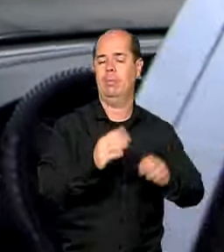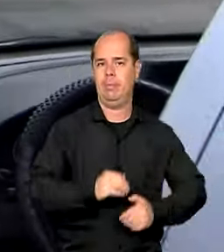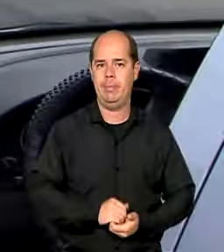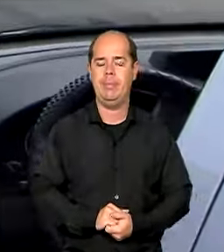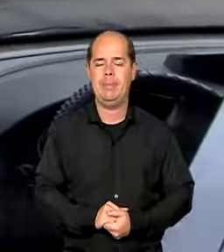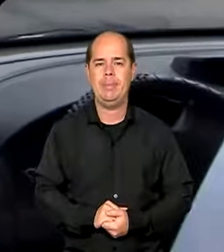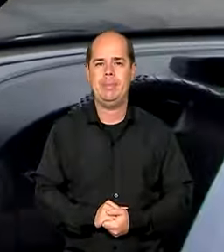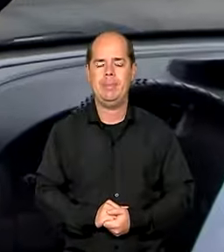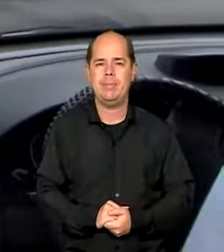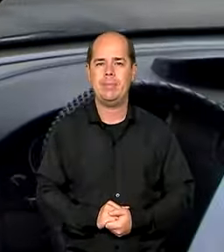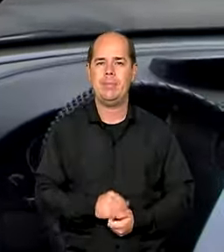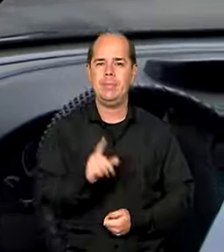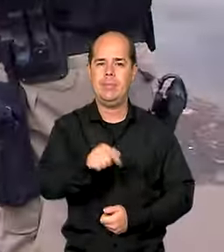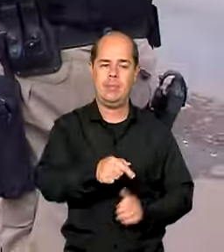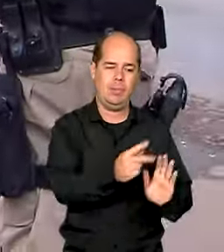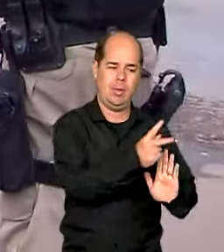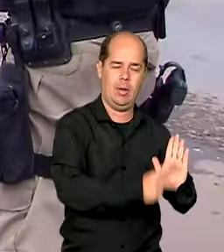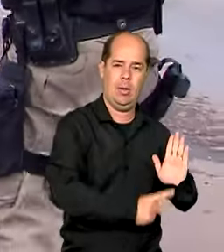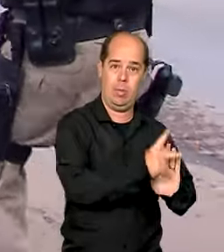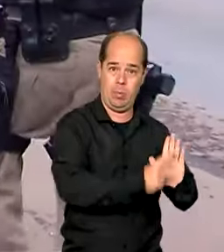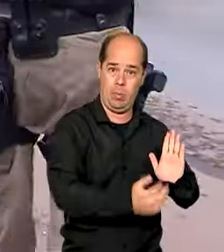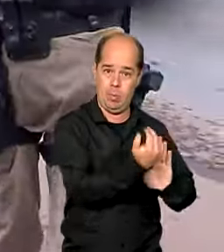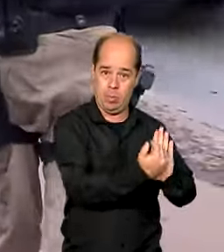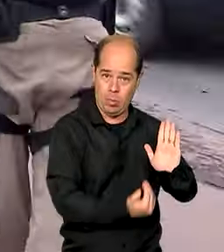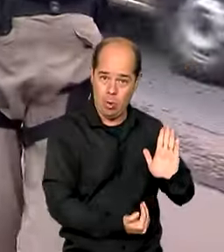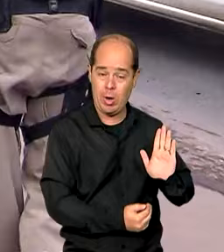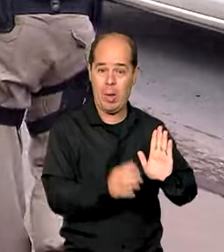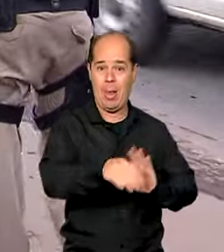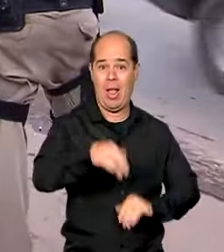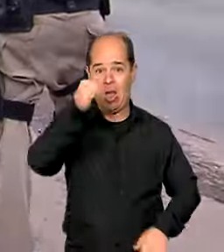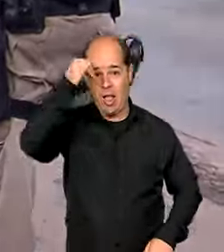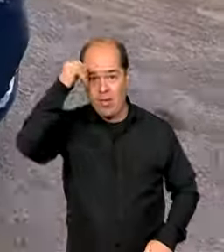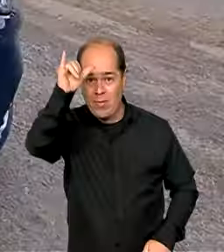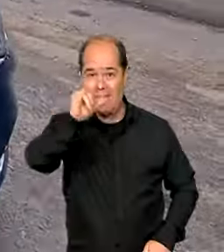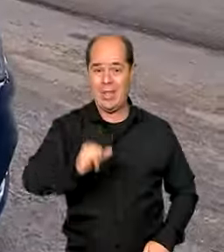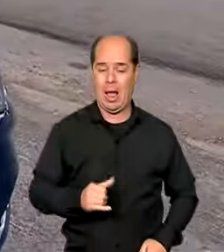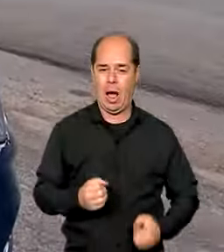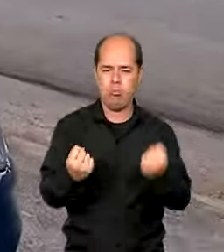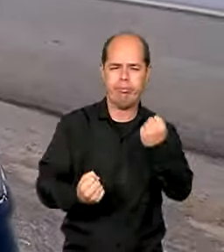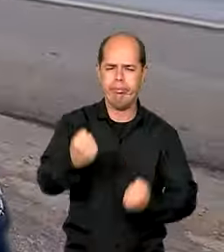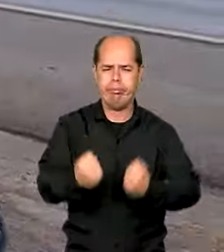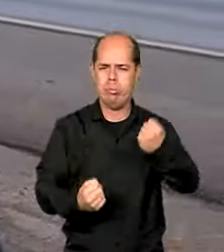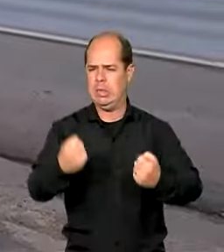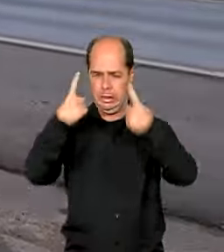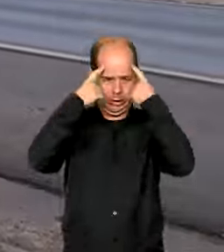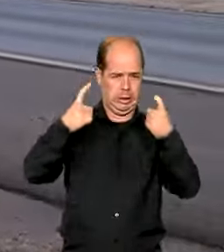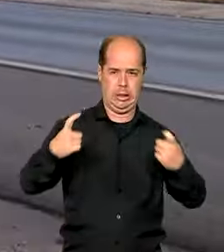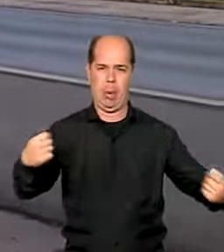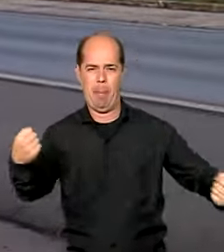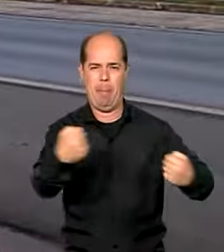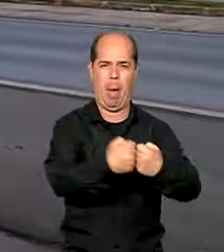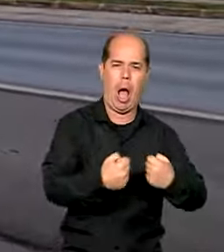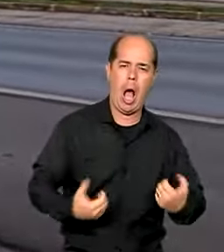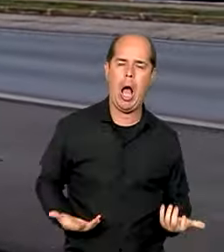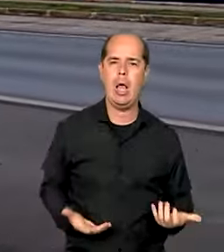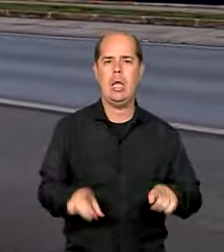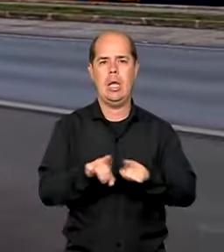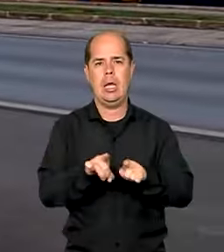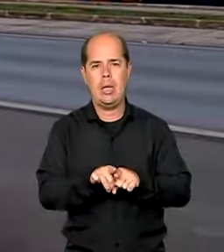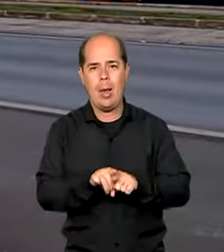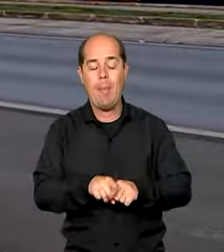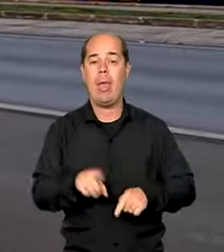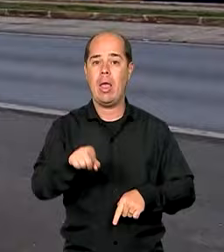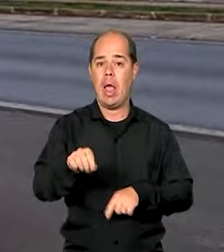Rodovida, que tem o objetivo de reduzir a violência no trânsito, com ações de fiscalização e atividades